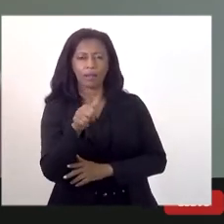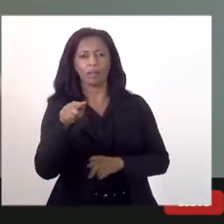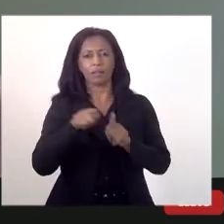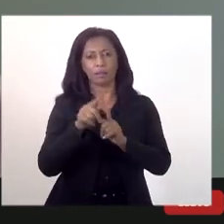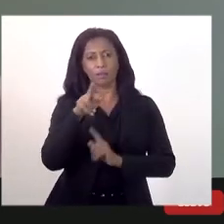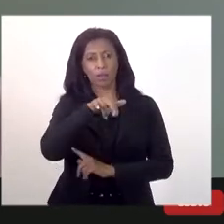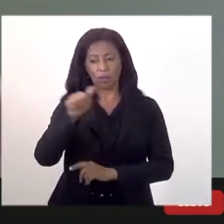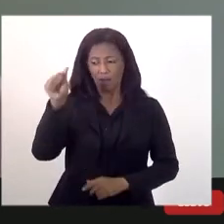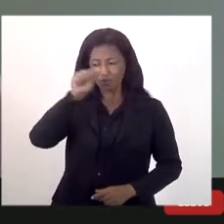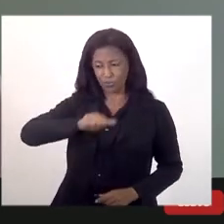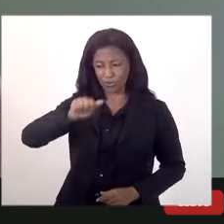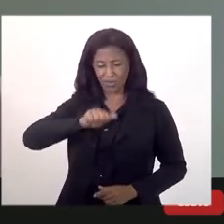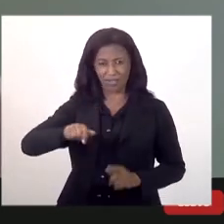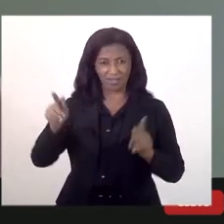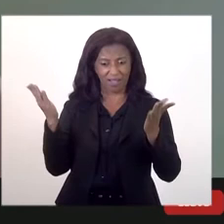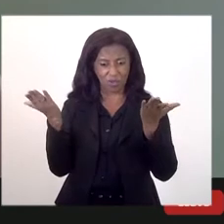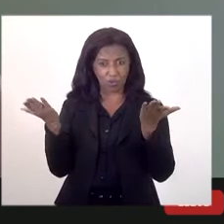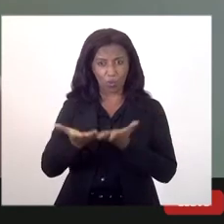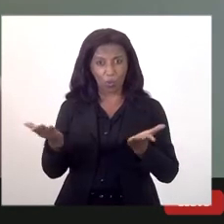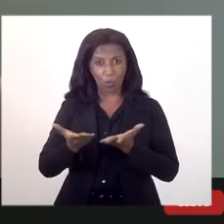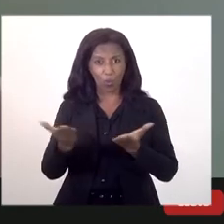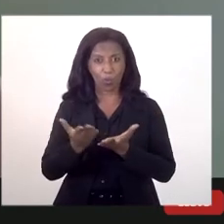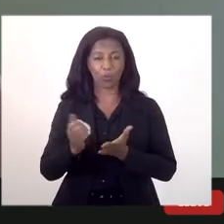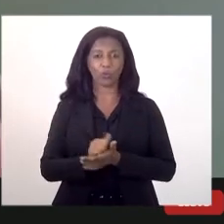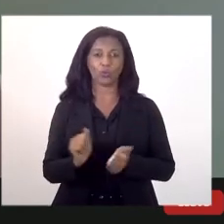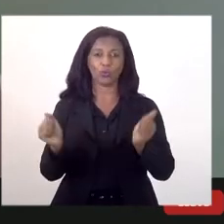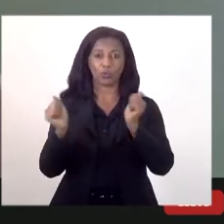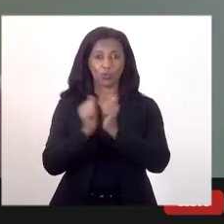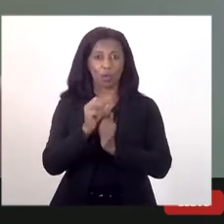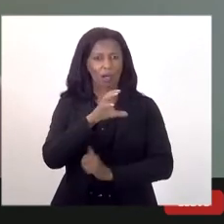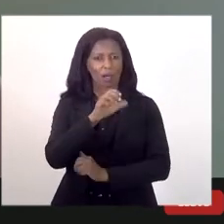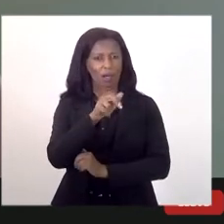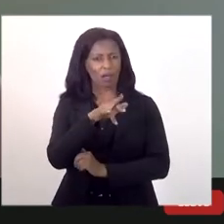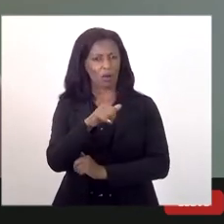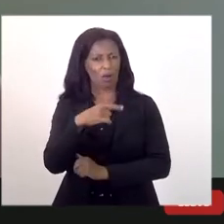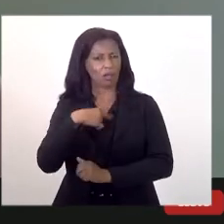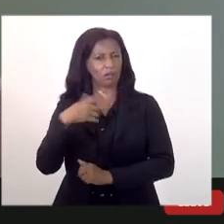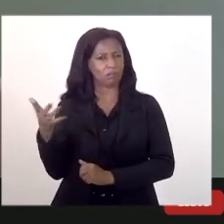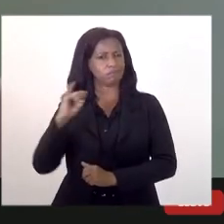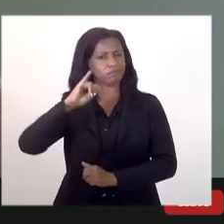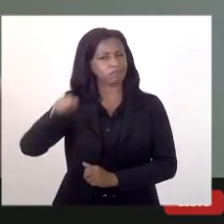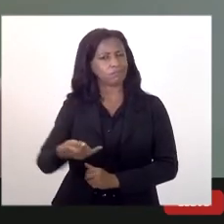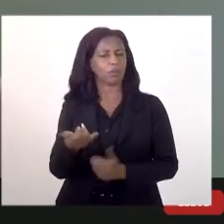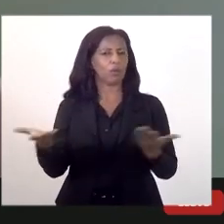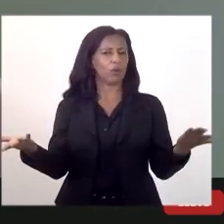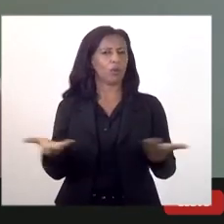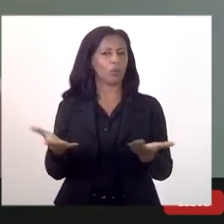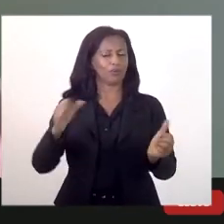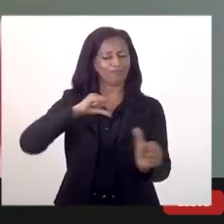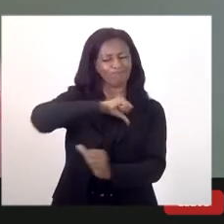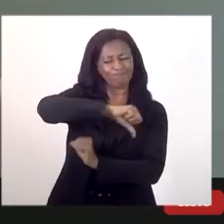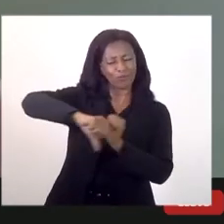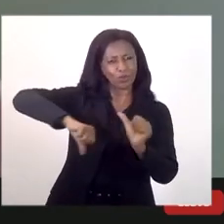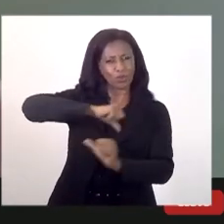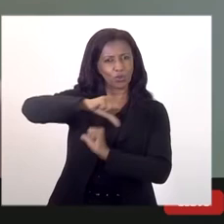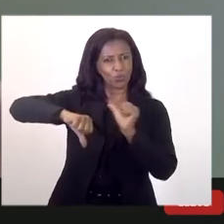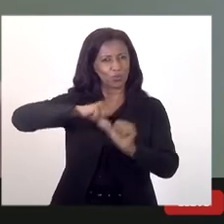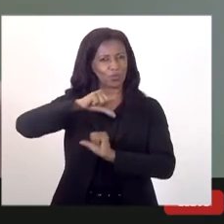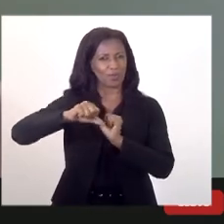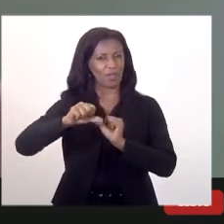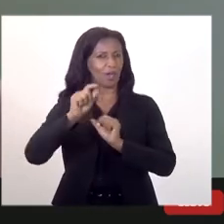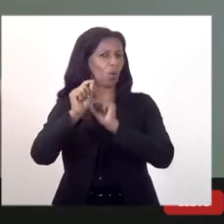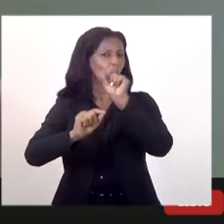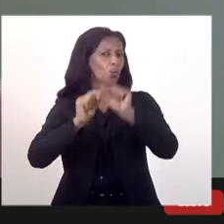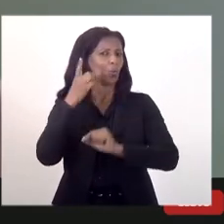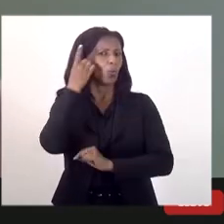a sociedade fluminense e carioca, numa vontade muito grande de reverter esse quadro que o Mauro Osório nos trouxe